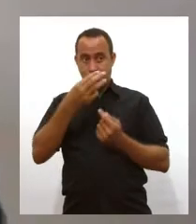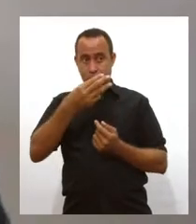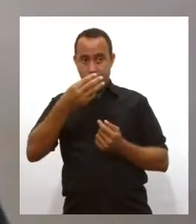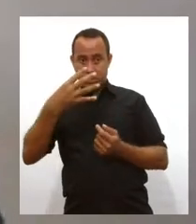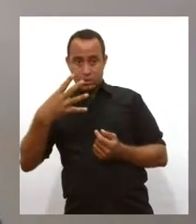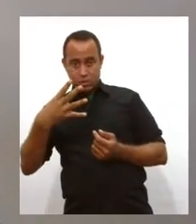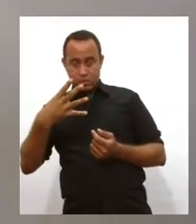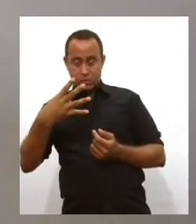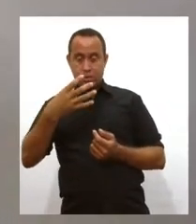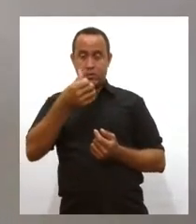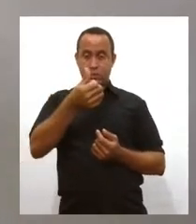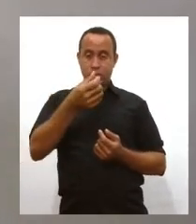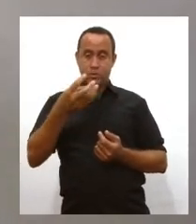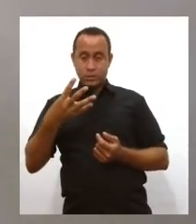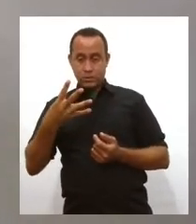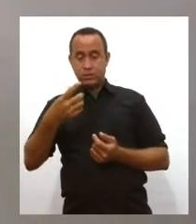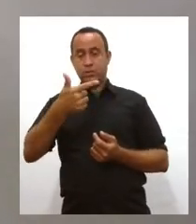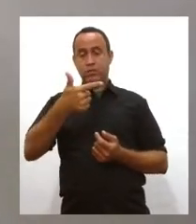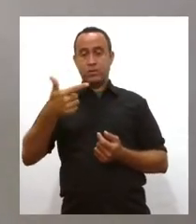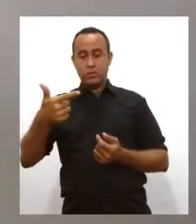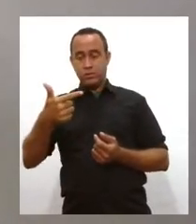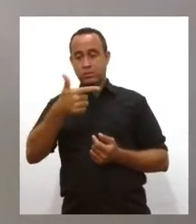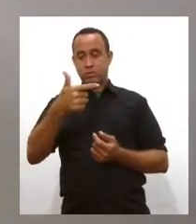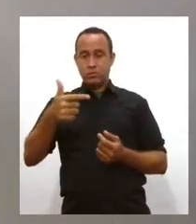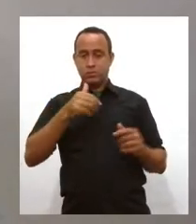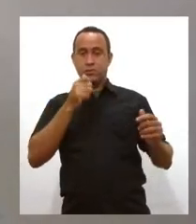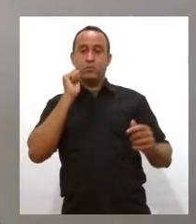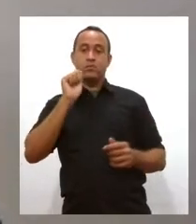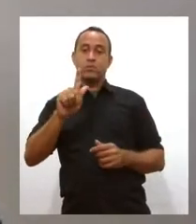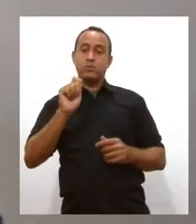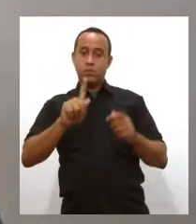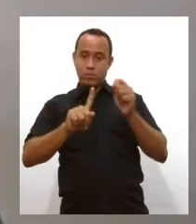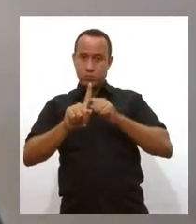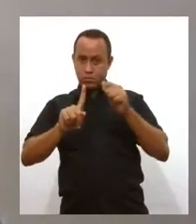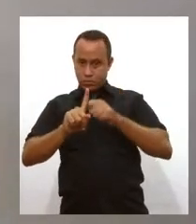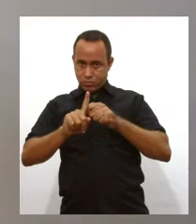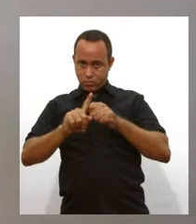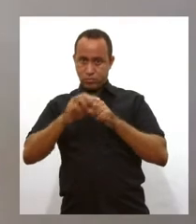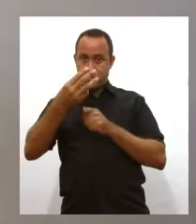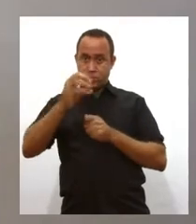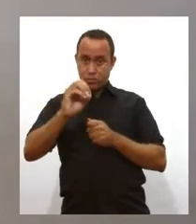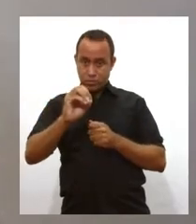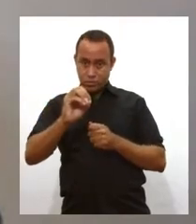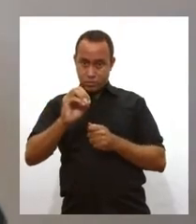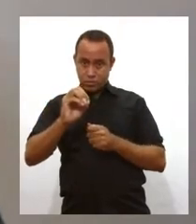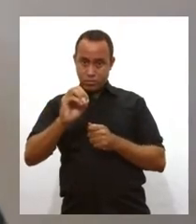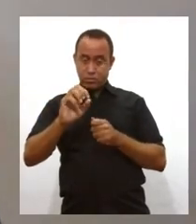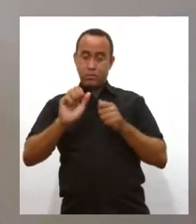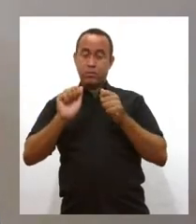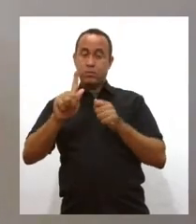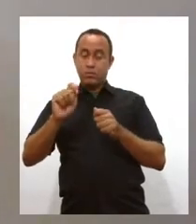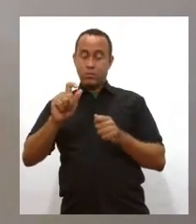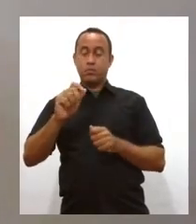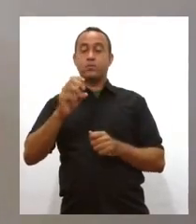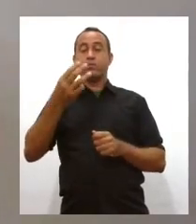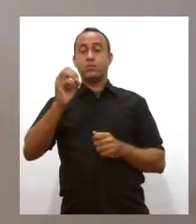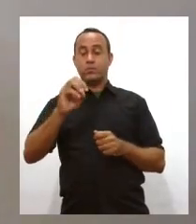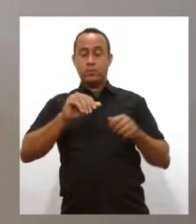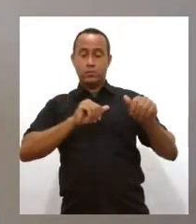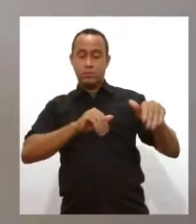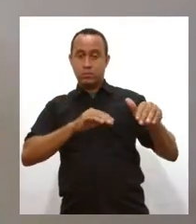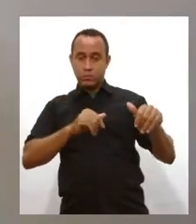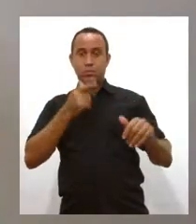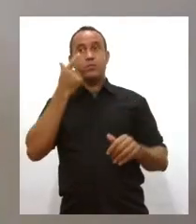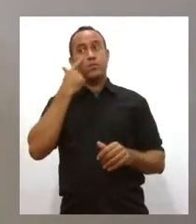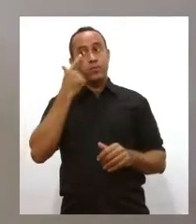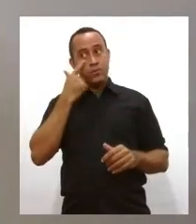16 a 22 de agosto, e a semana 36, que é de 30 de agosto a 5 de setembro, realmente observou-se uma queda,